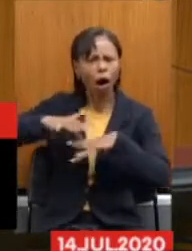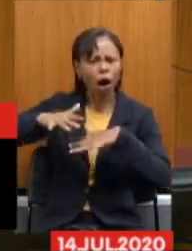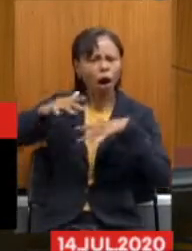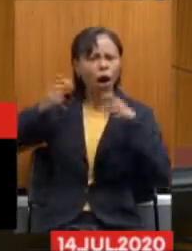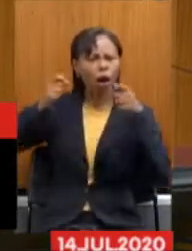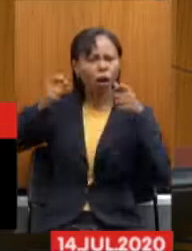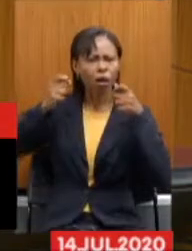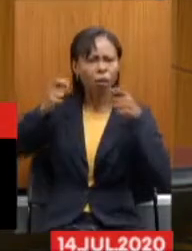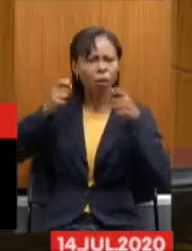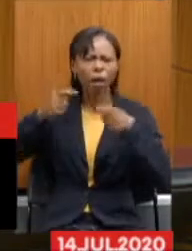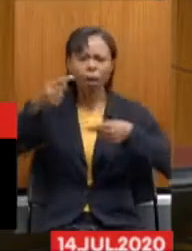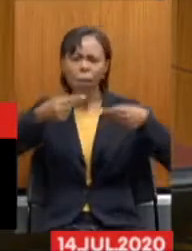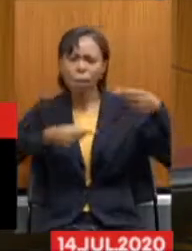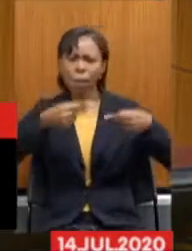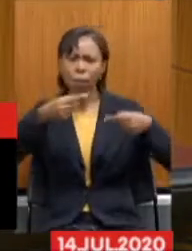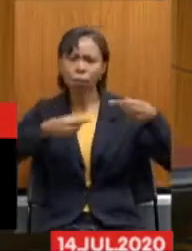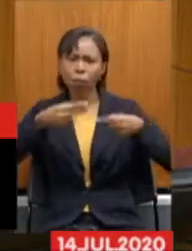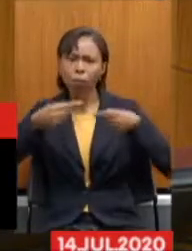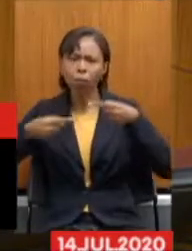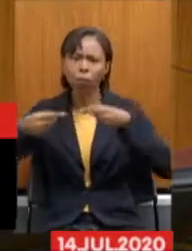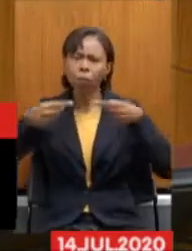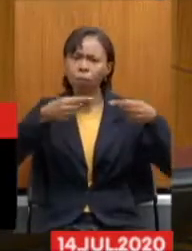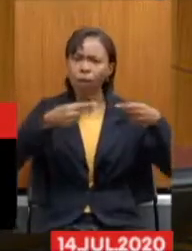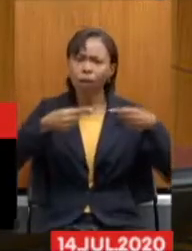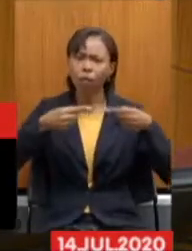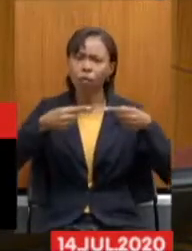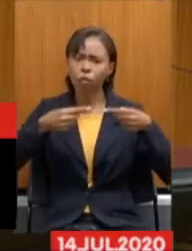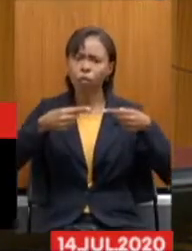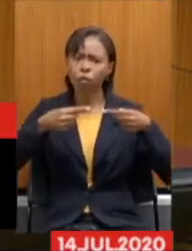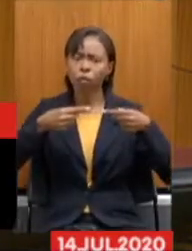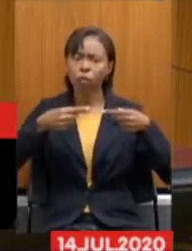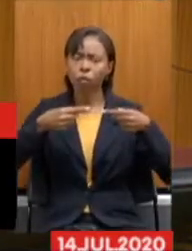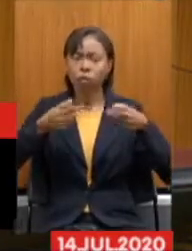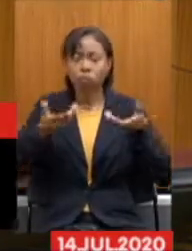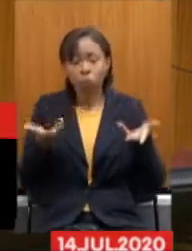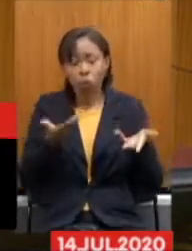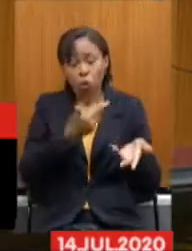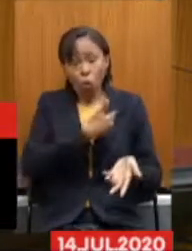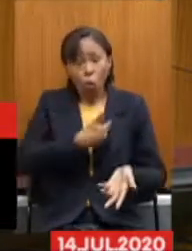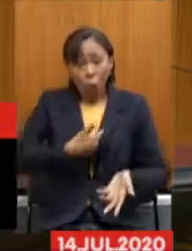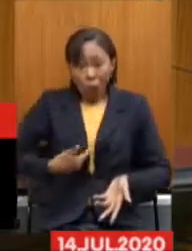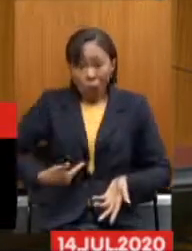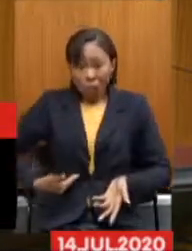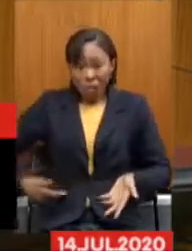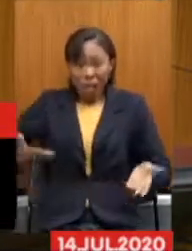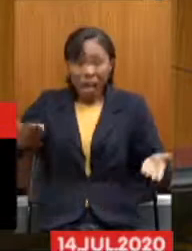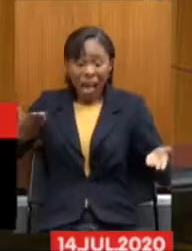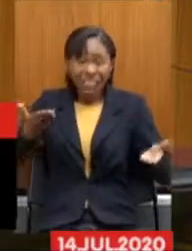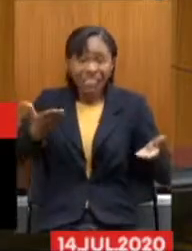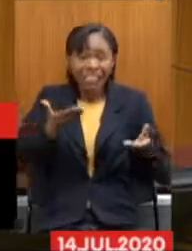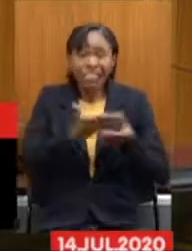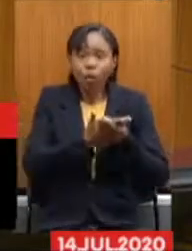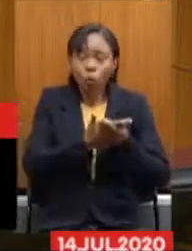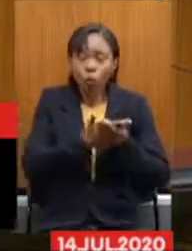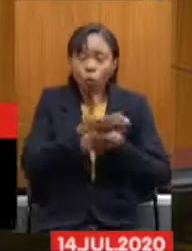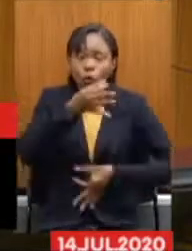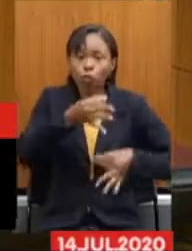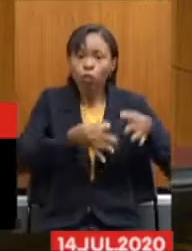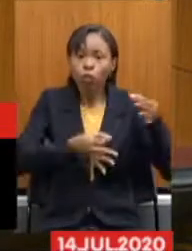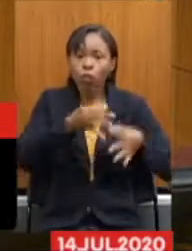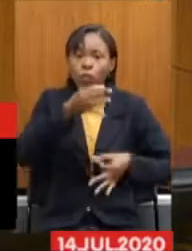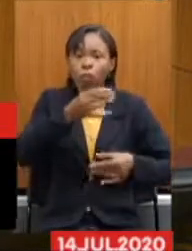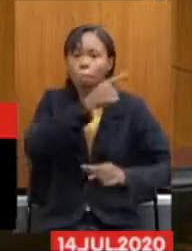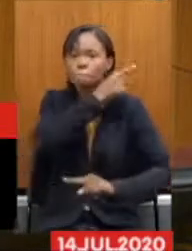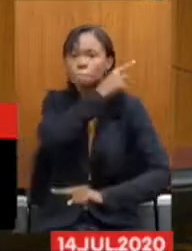fazer esse debate com a categoria. O governo entrou com uma ação na Justiça pedindo a proibição